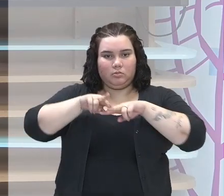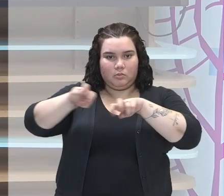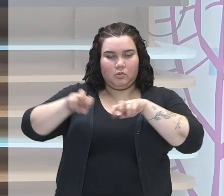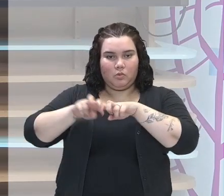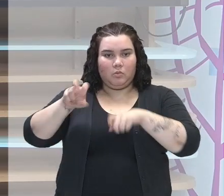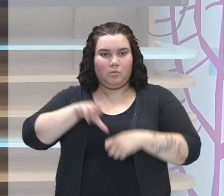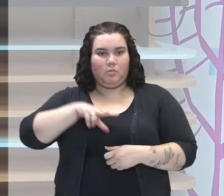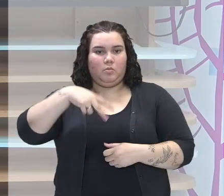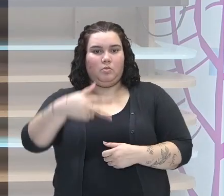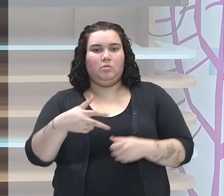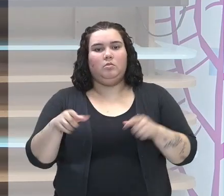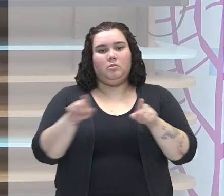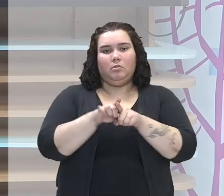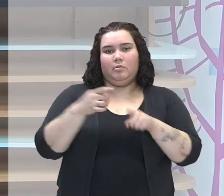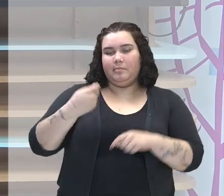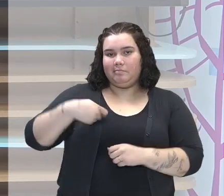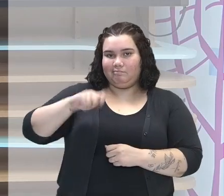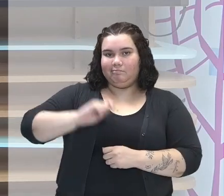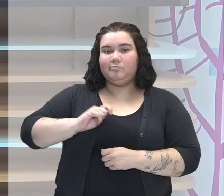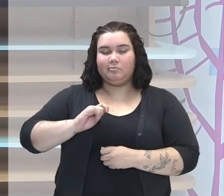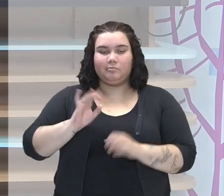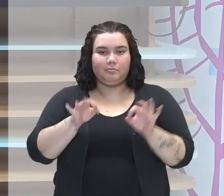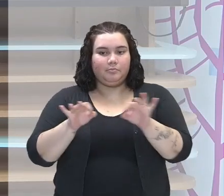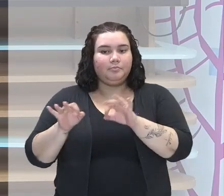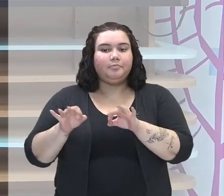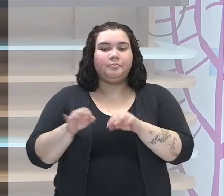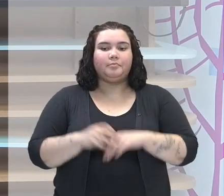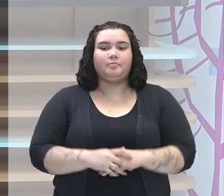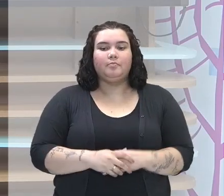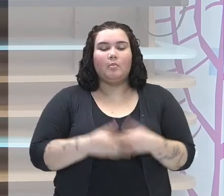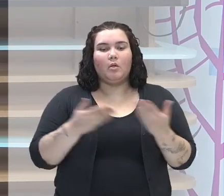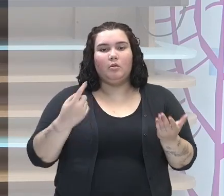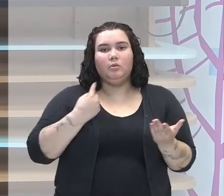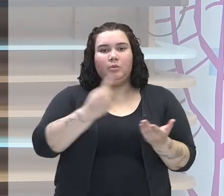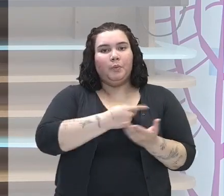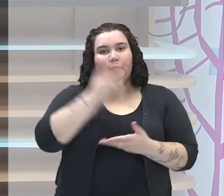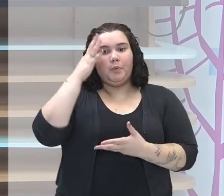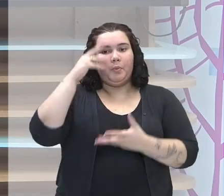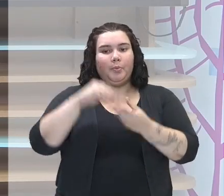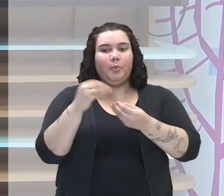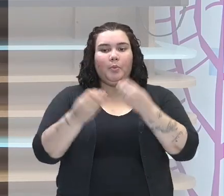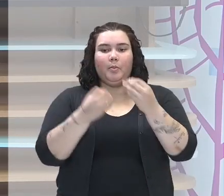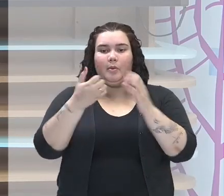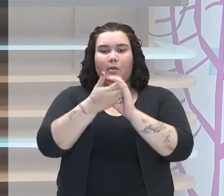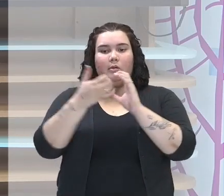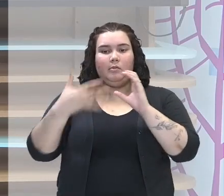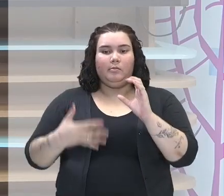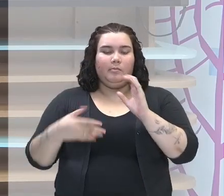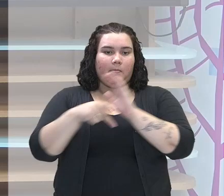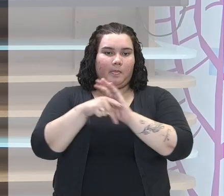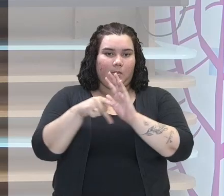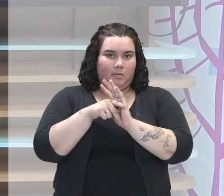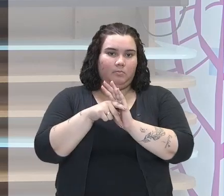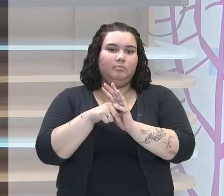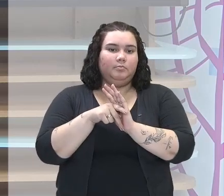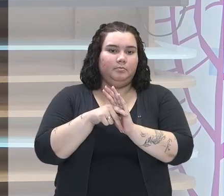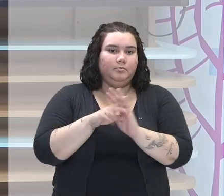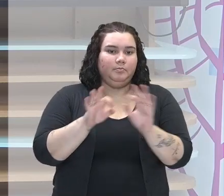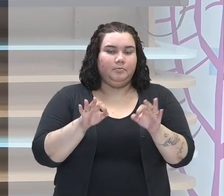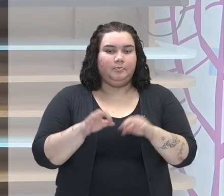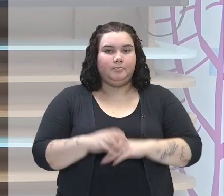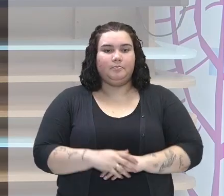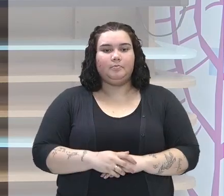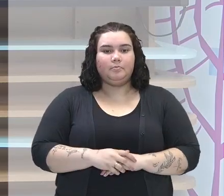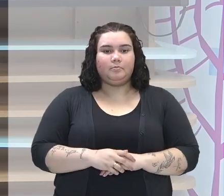portugueses e também pelos espanhóis, certo? E a gente vai entender um pouco mais sobre as características dessa colonização por